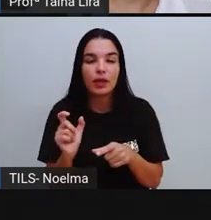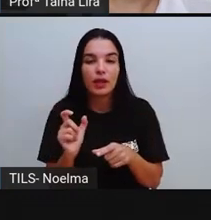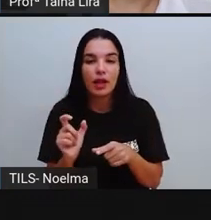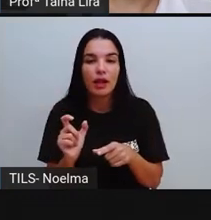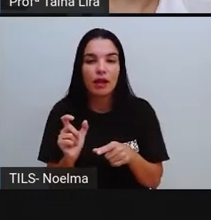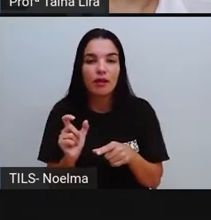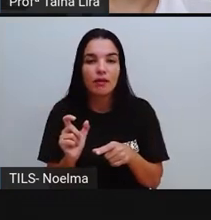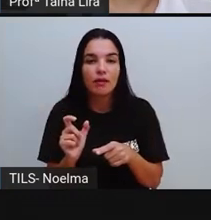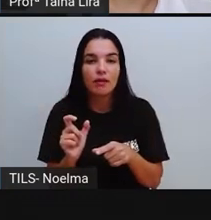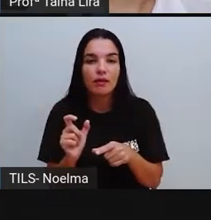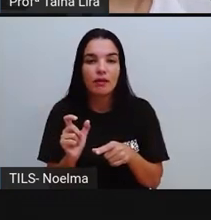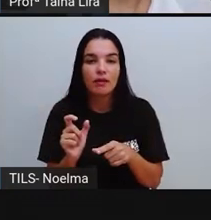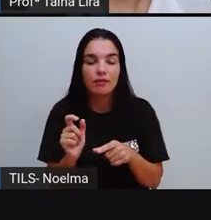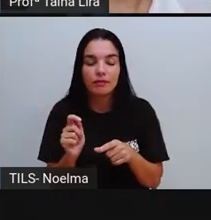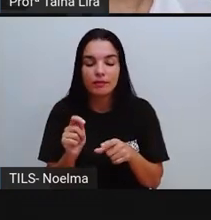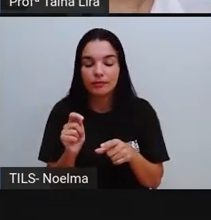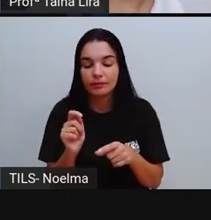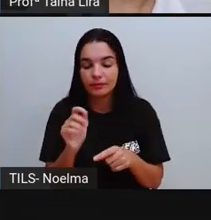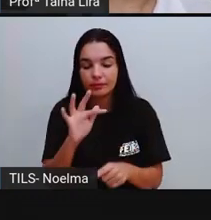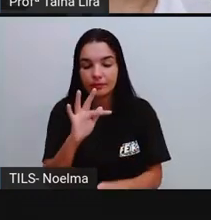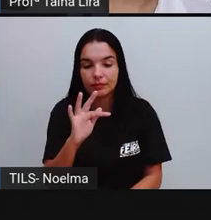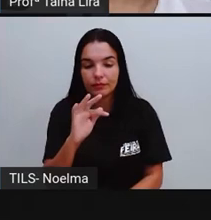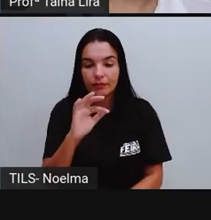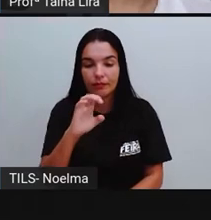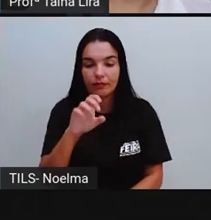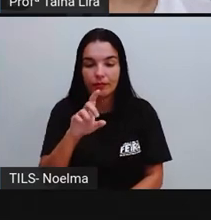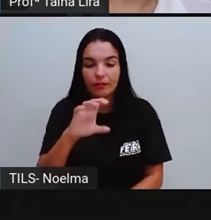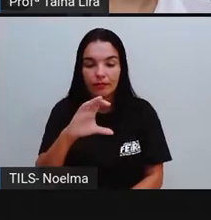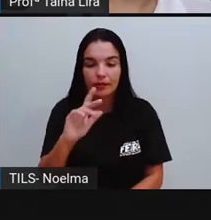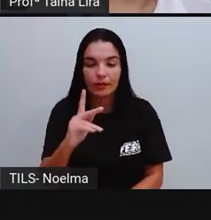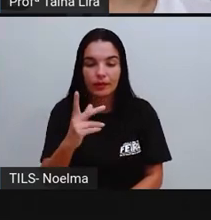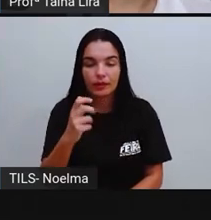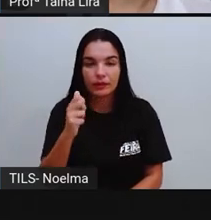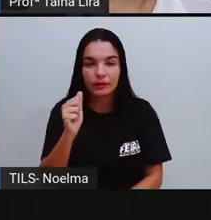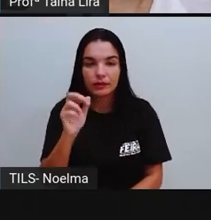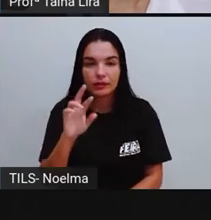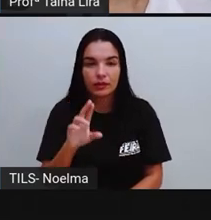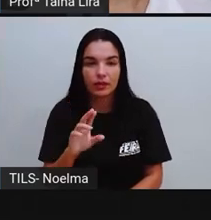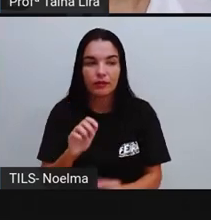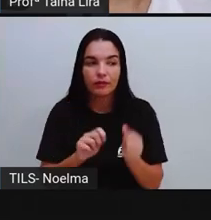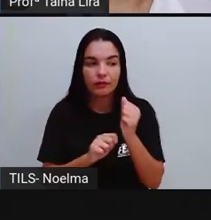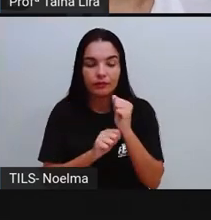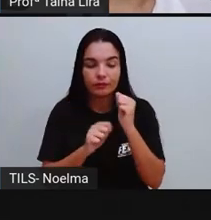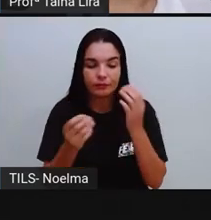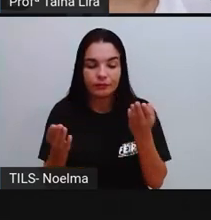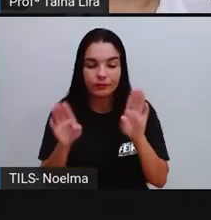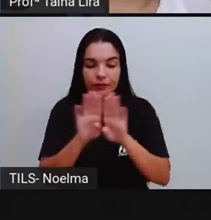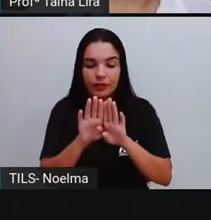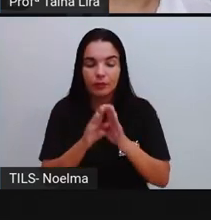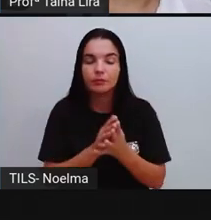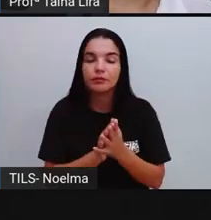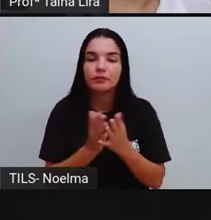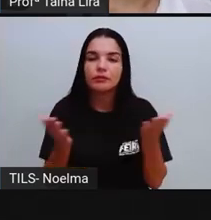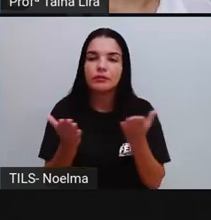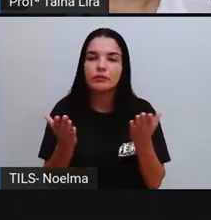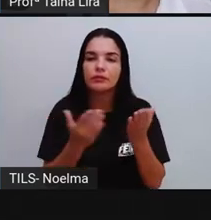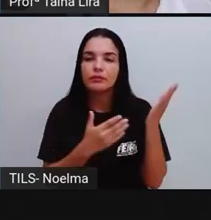esqueceu de falar, Segundo ano, Então vamos lá agora para as palavrinhas com X, Então, Dona Xuxa,